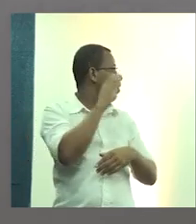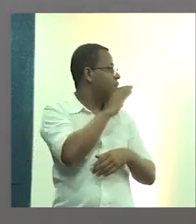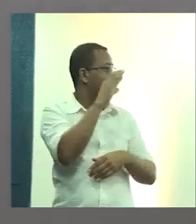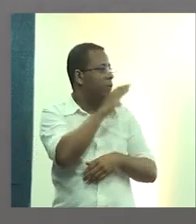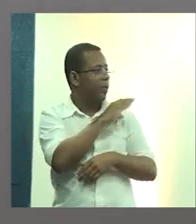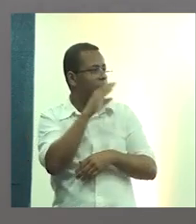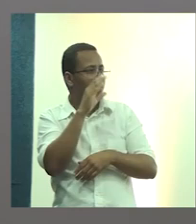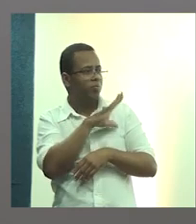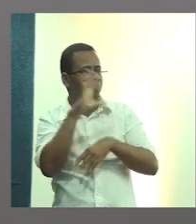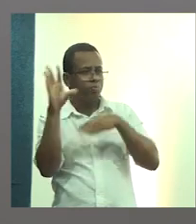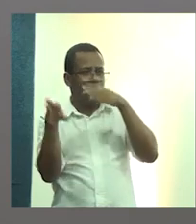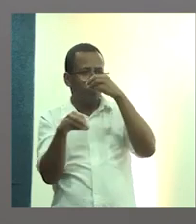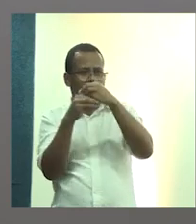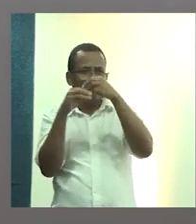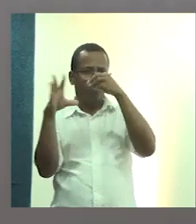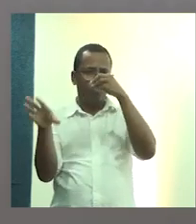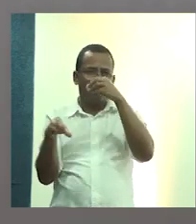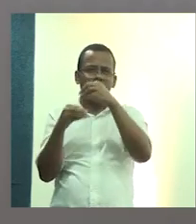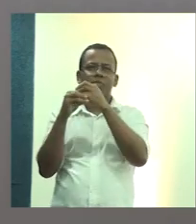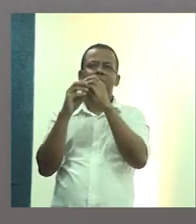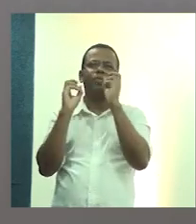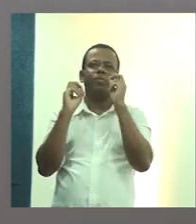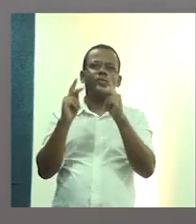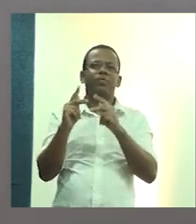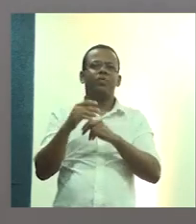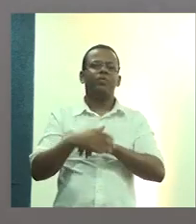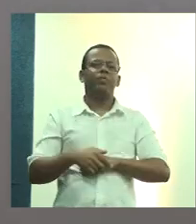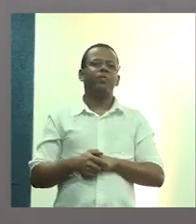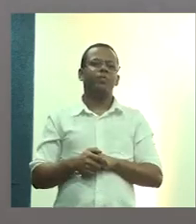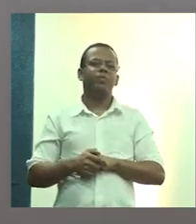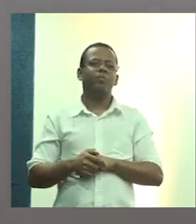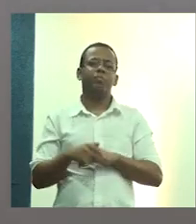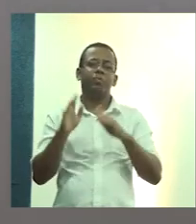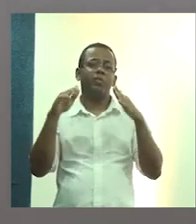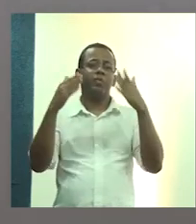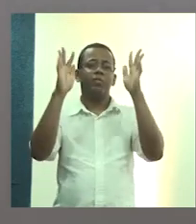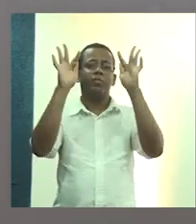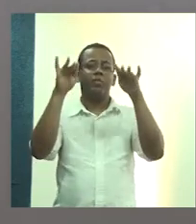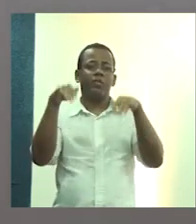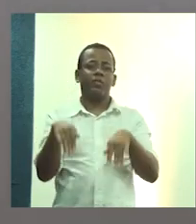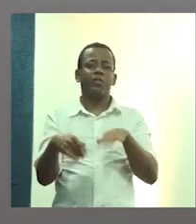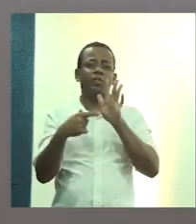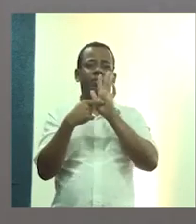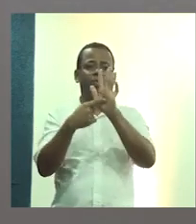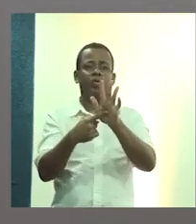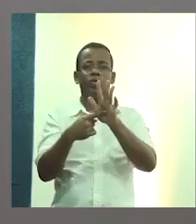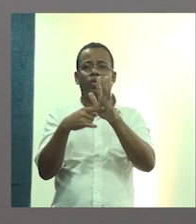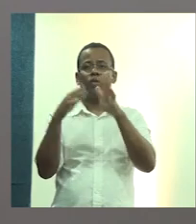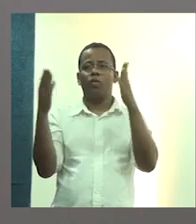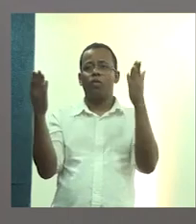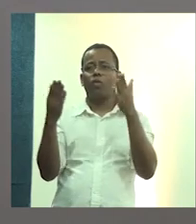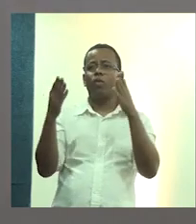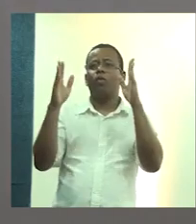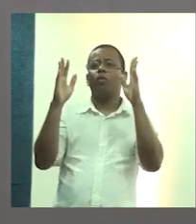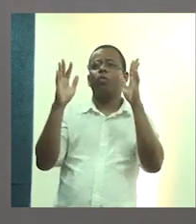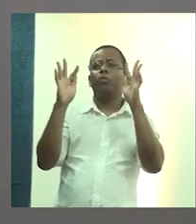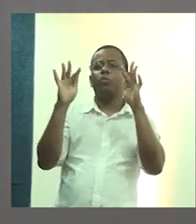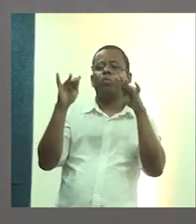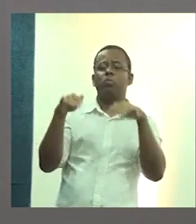integrar a UIA, o congresso da UIA. Então, finalizando as conclusões da